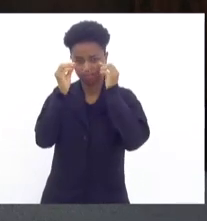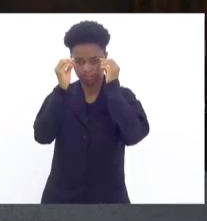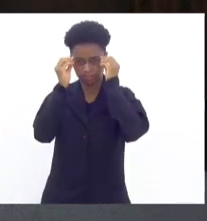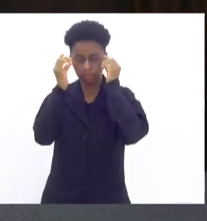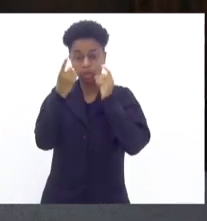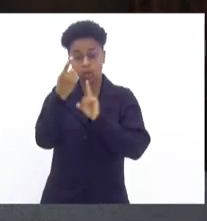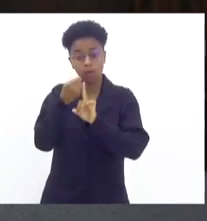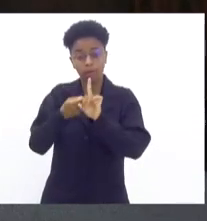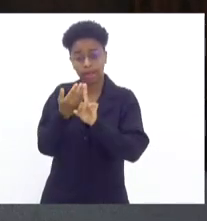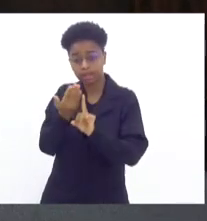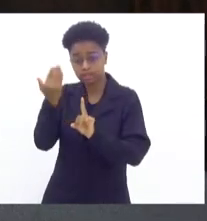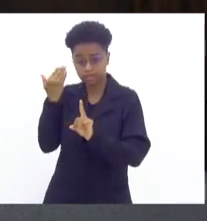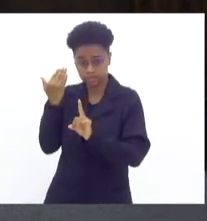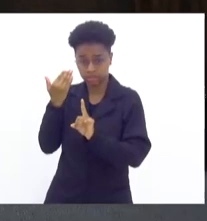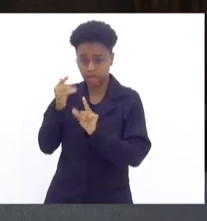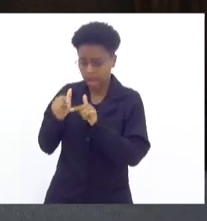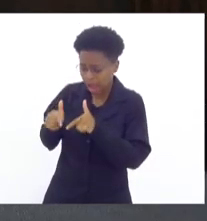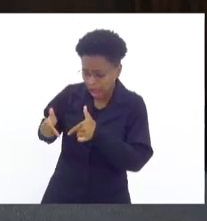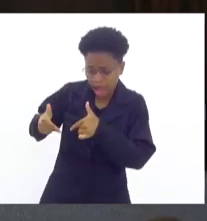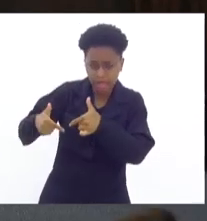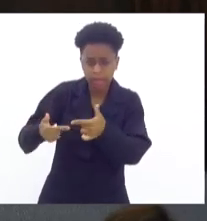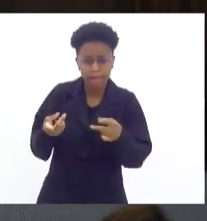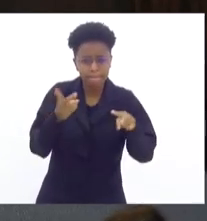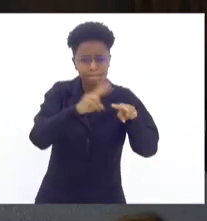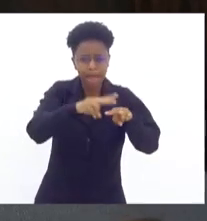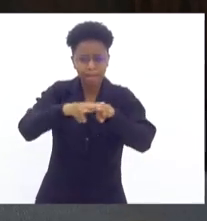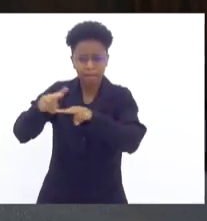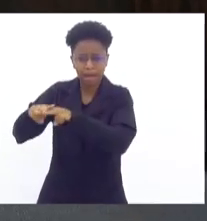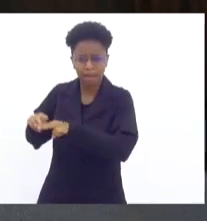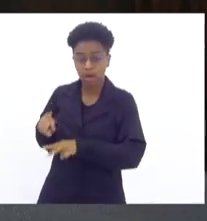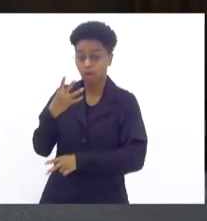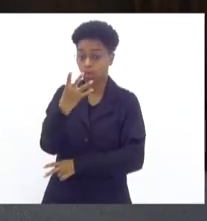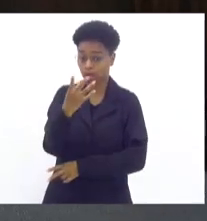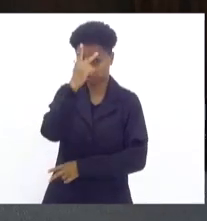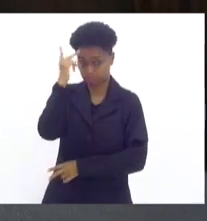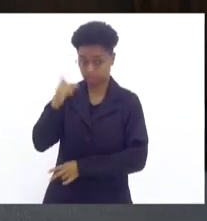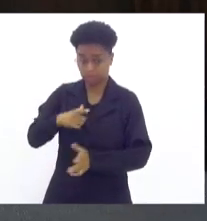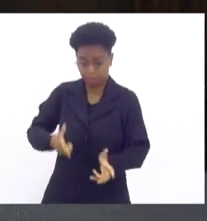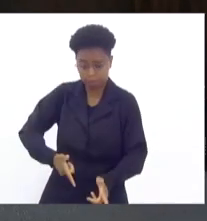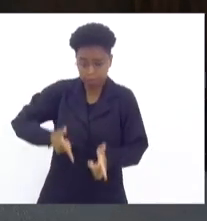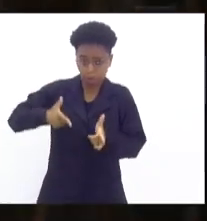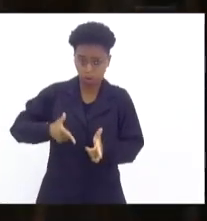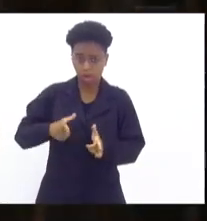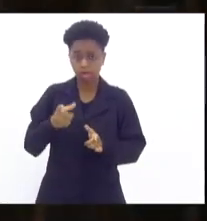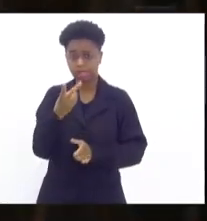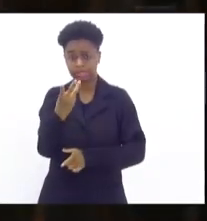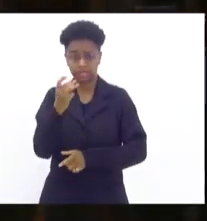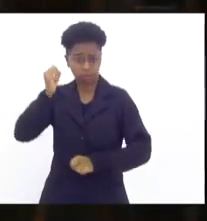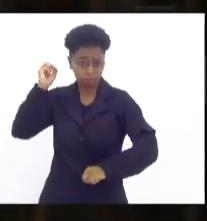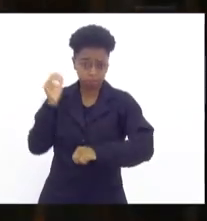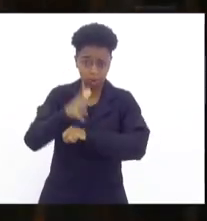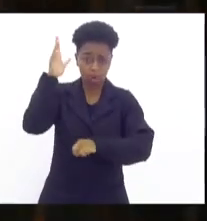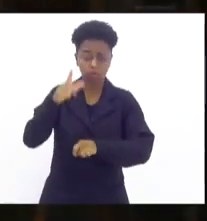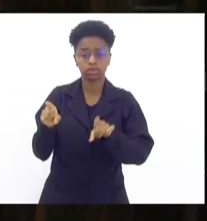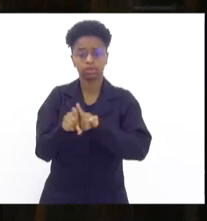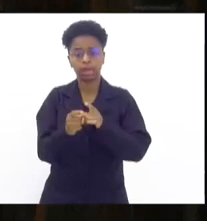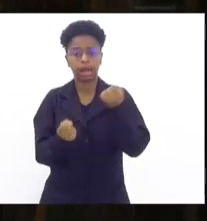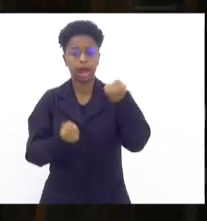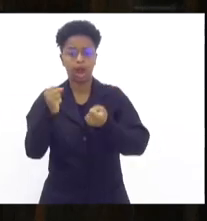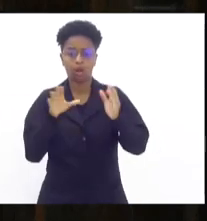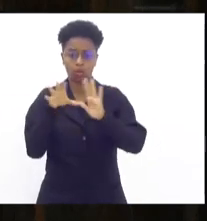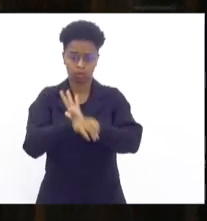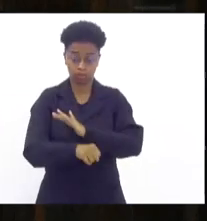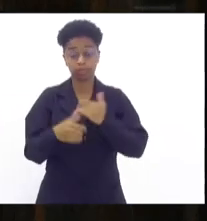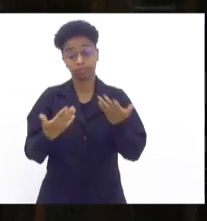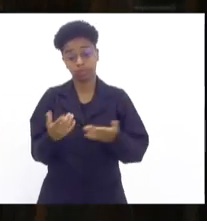ele, numa ação exitosa, prendeu quatro elementos em posse de quatro fuzis, três granadas e um carro roubado. E um